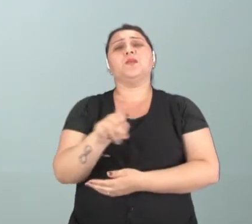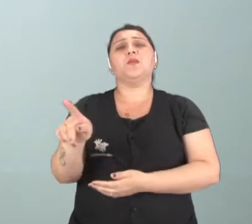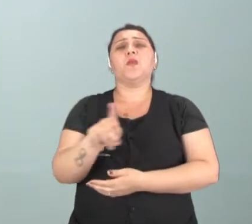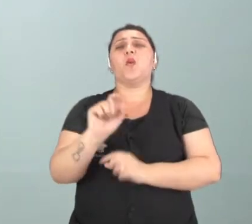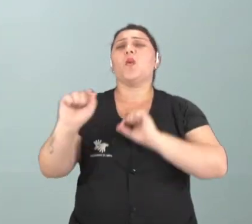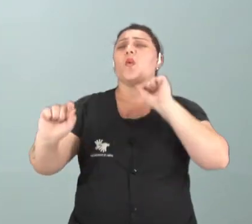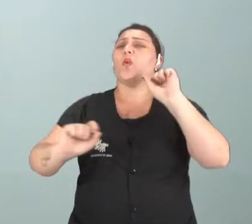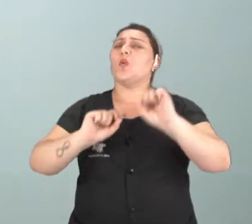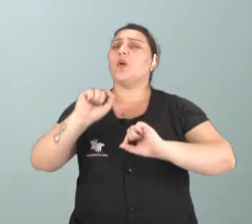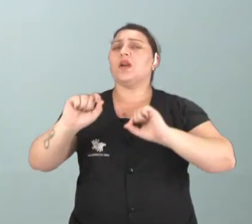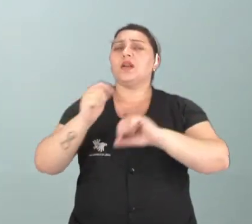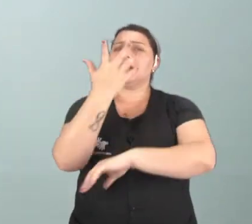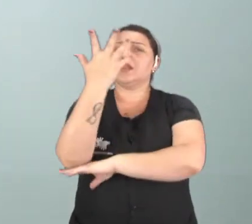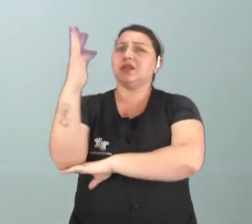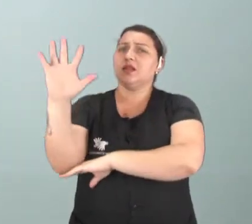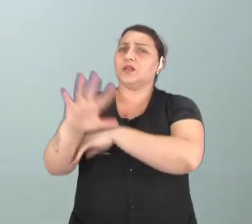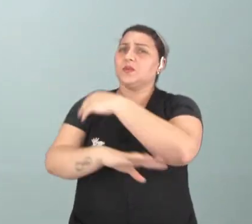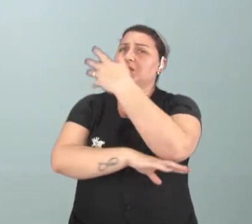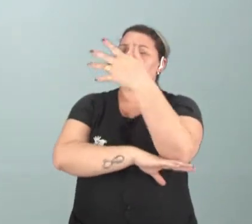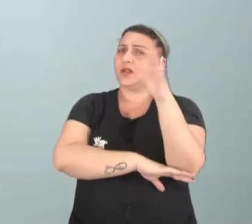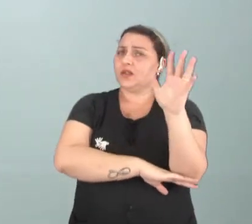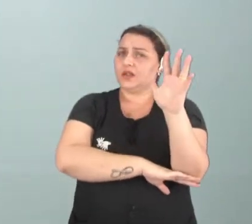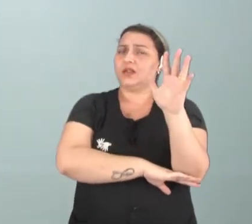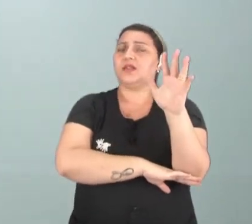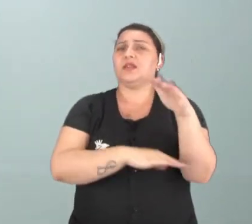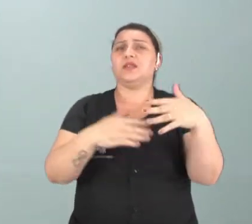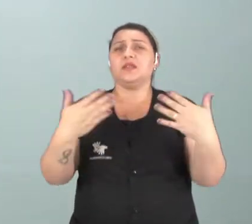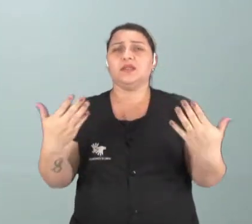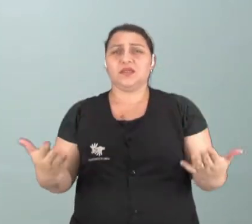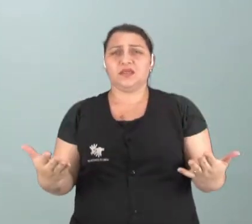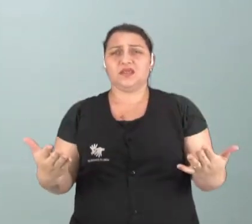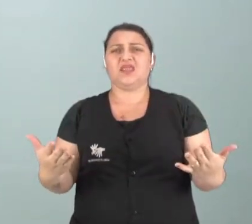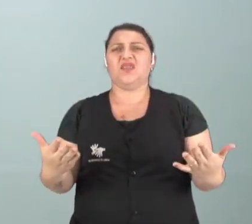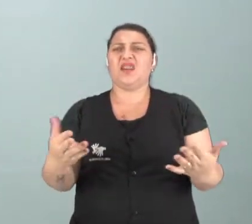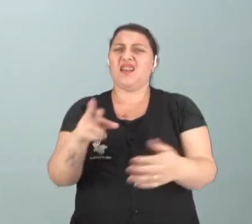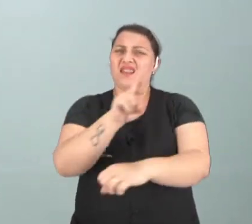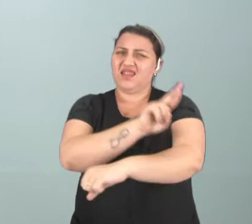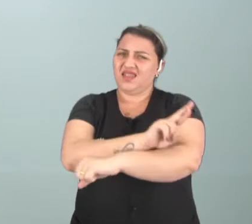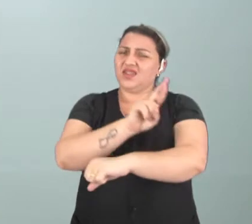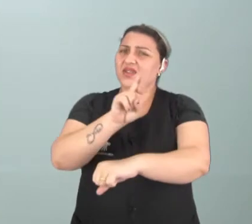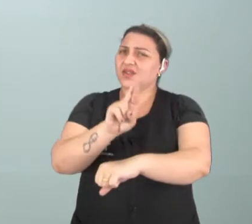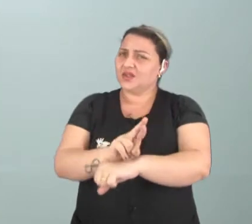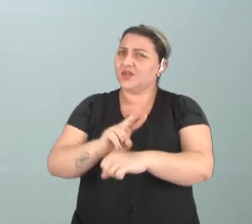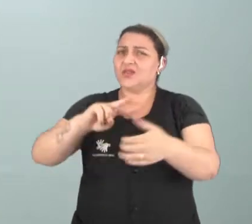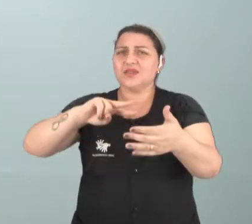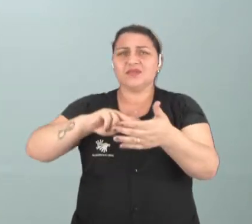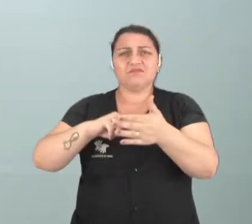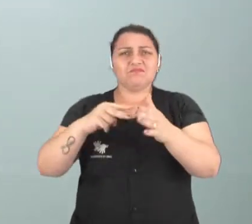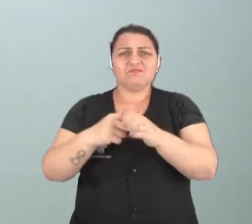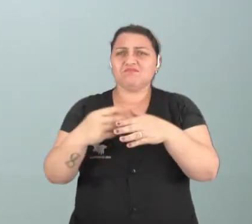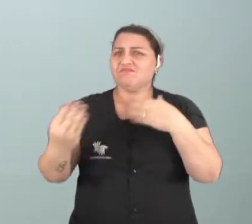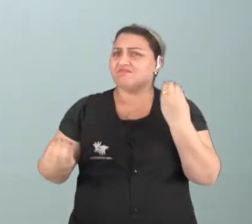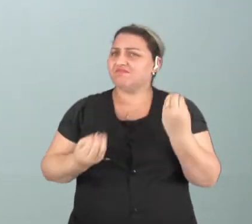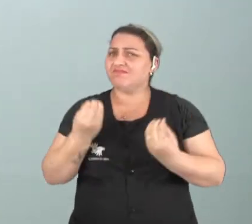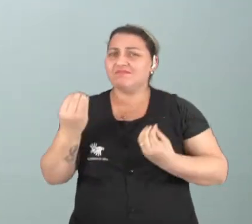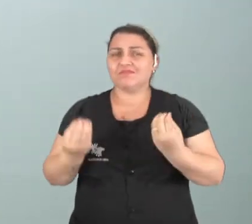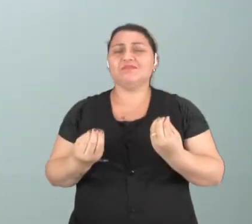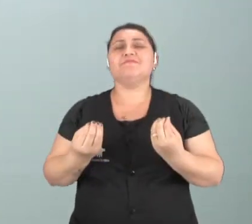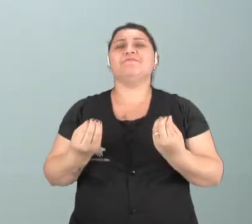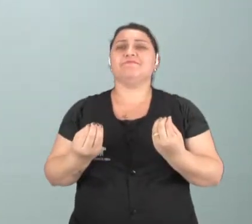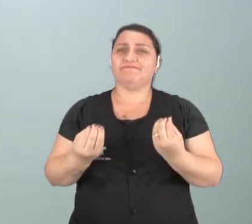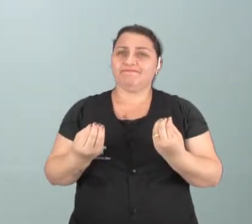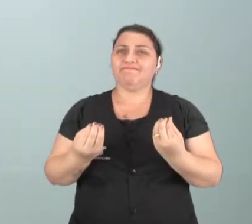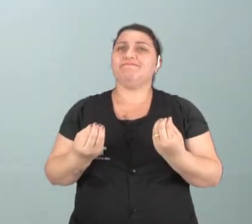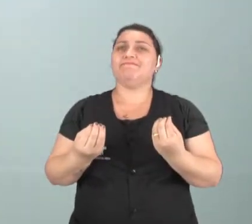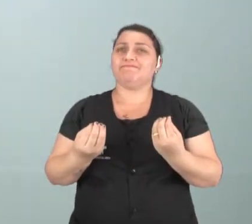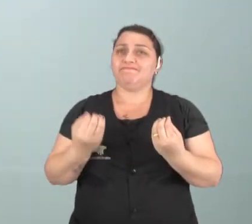o que a natureza tem a ver com religião? Cara, tem muita coisa aí que é interessante a gente estar